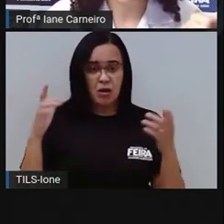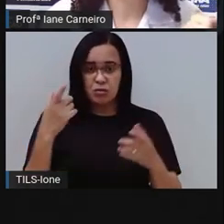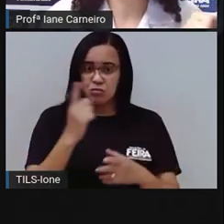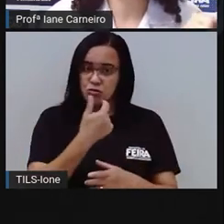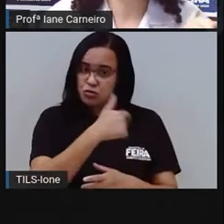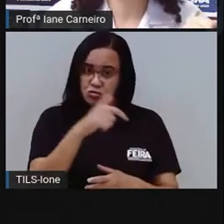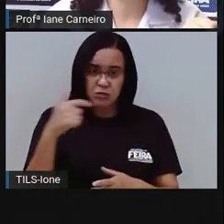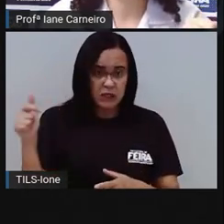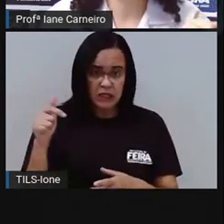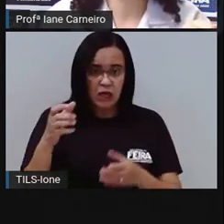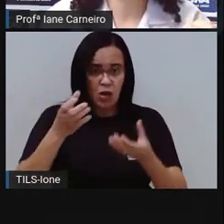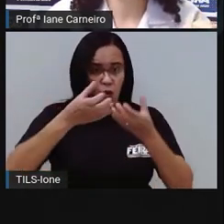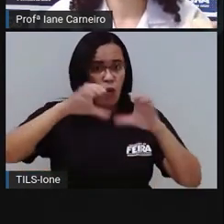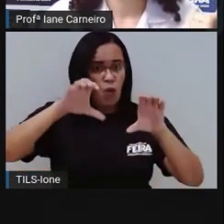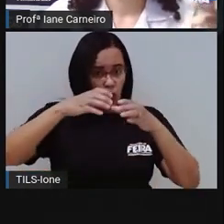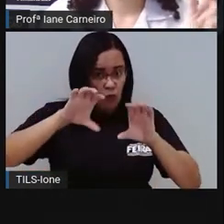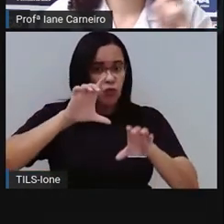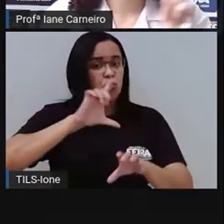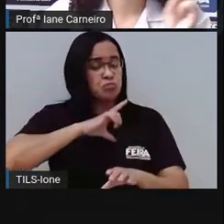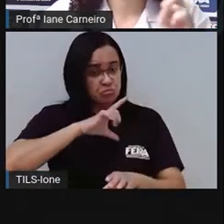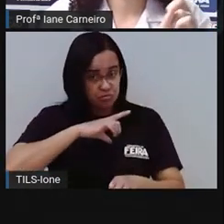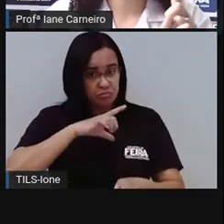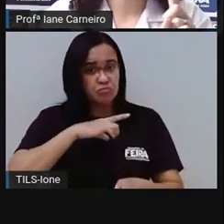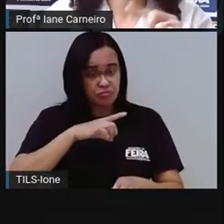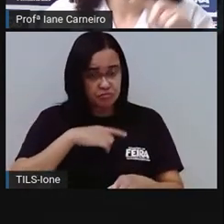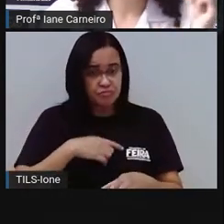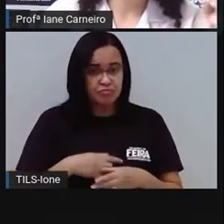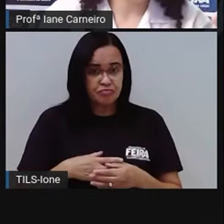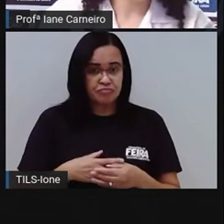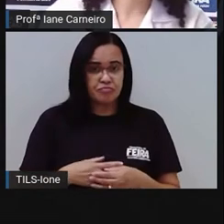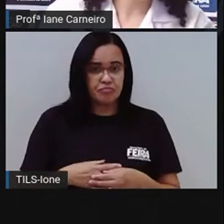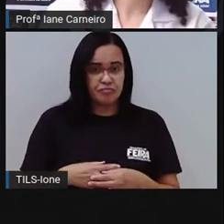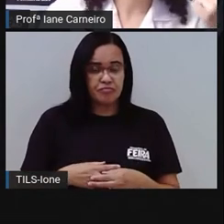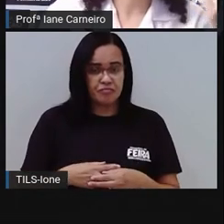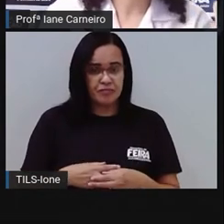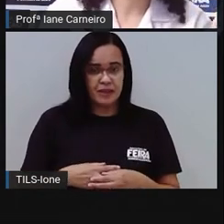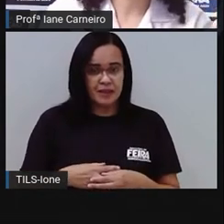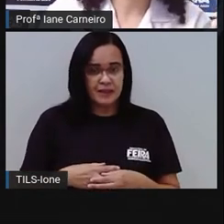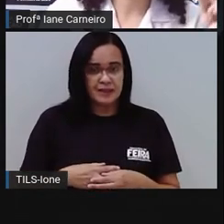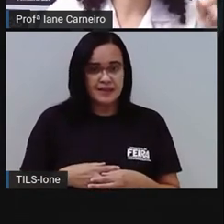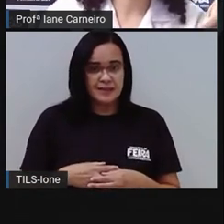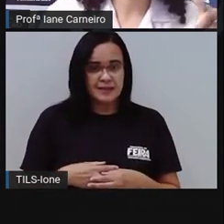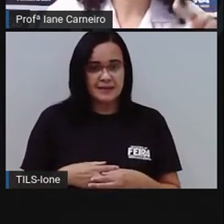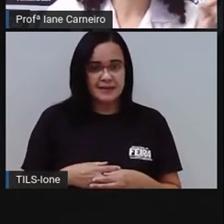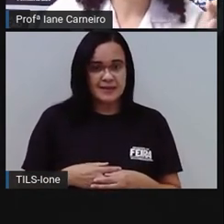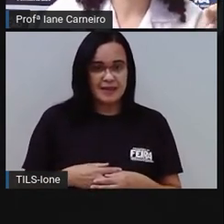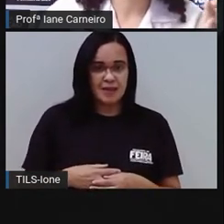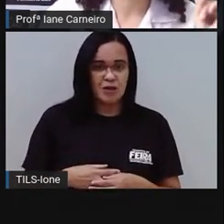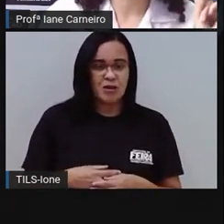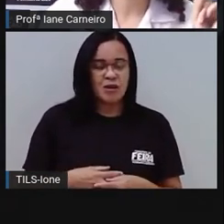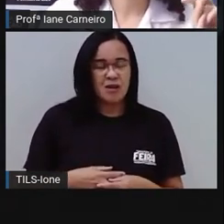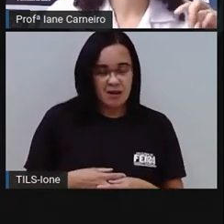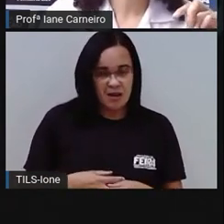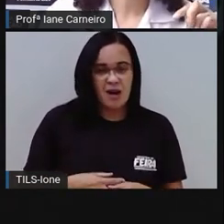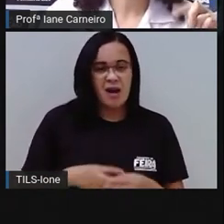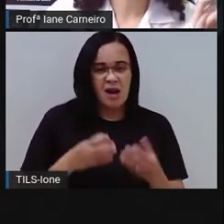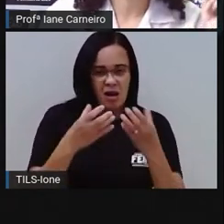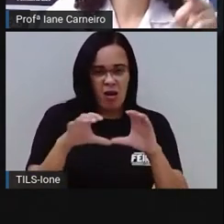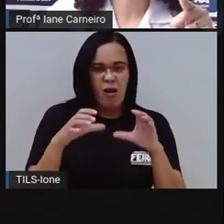que a cobra bota ovos? Não tem penas, né? Porque a gente acha que só quem coloca ovos são as aves, né?